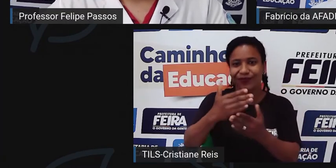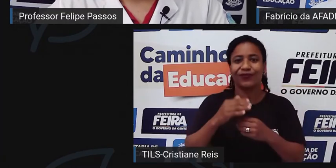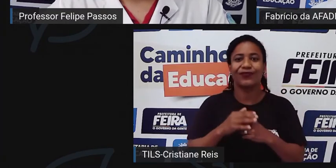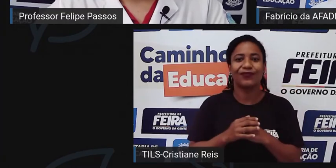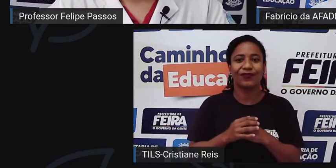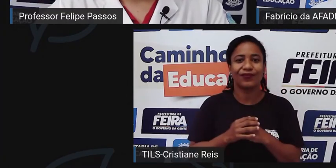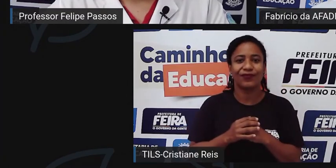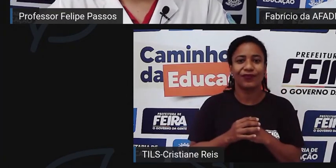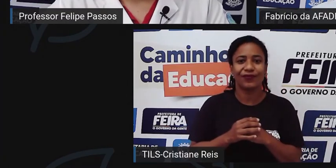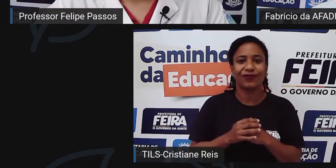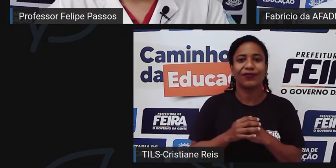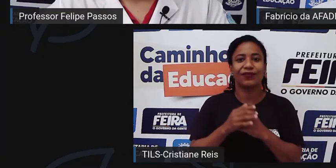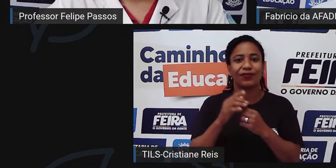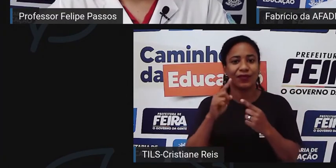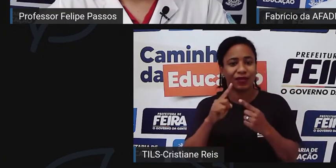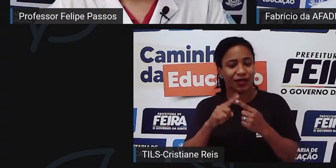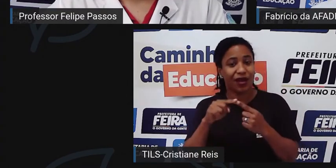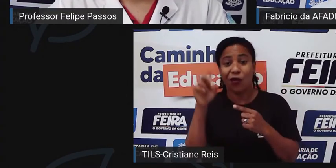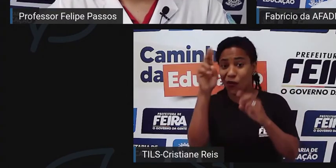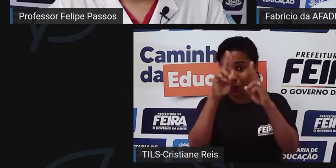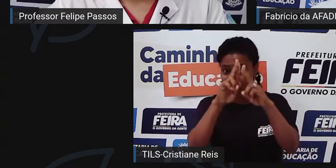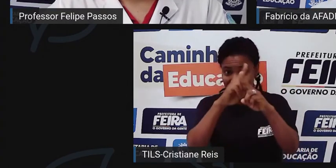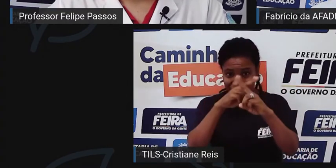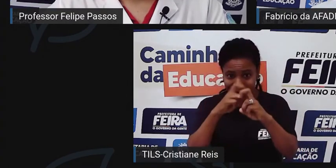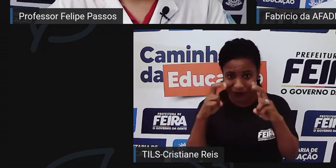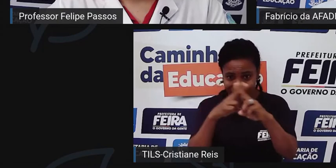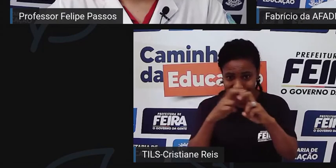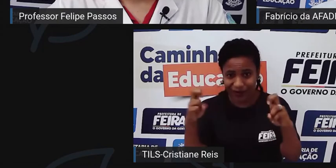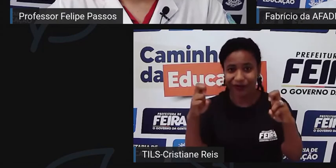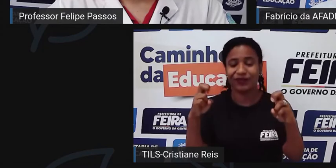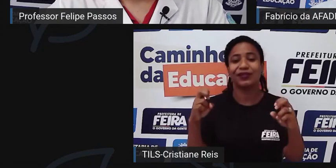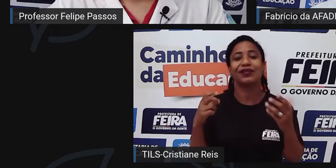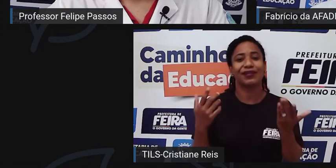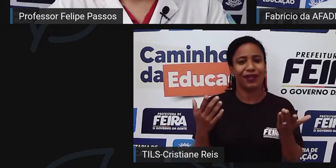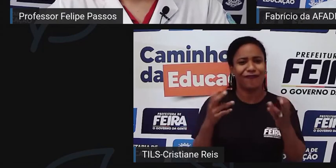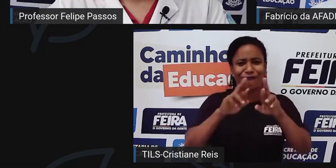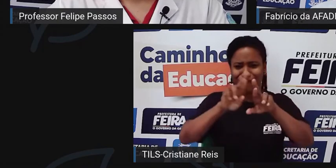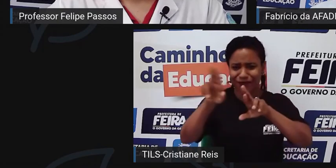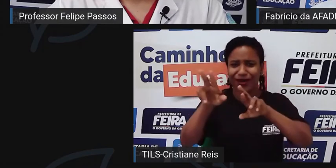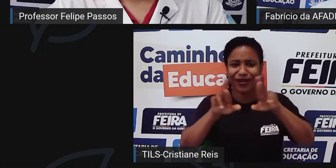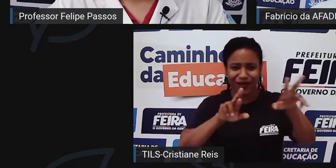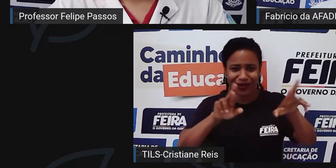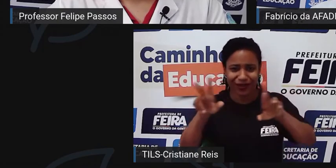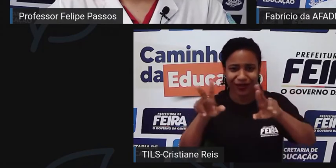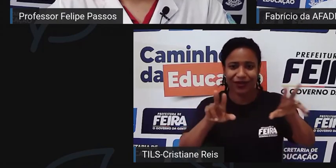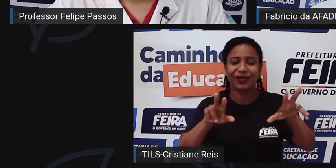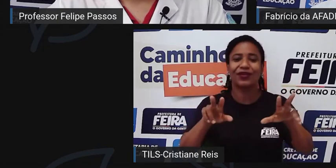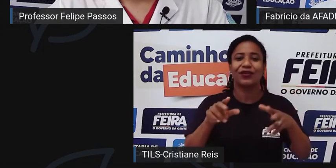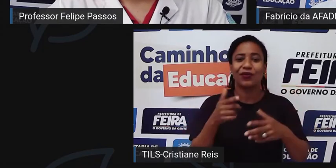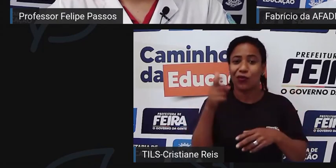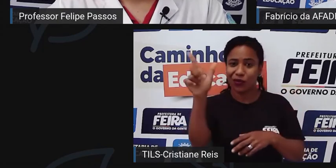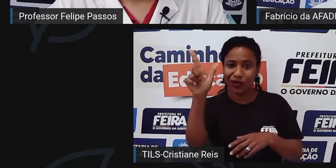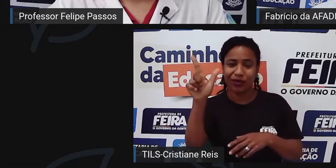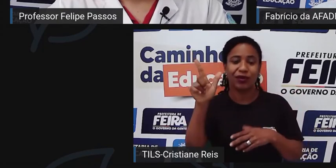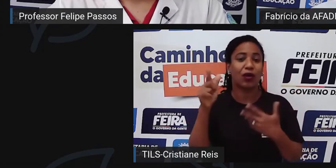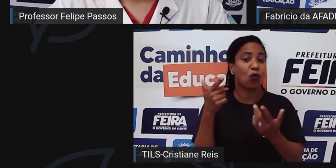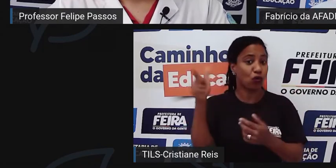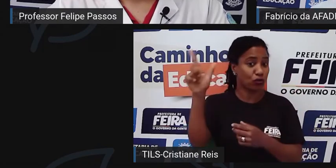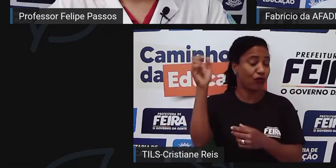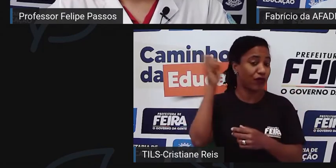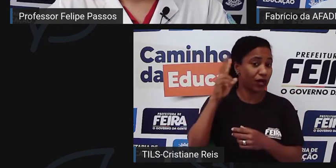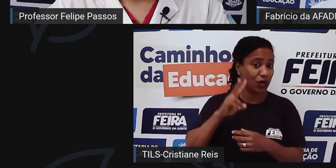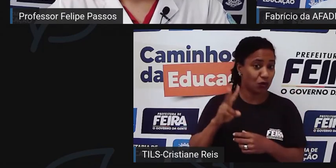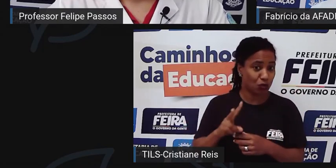ao EFES, ao NURES, ao ex-vereador Justiniano França,